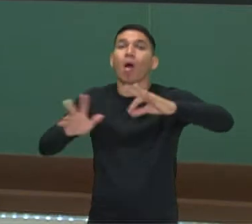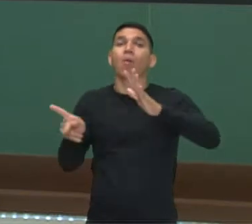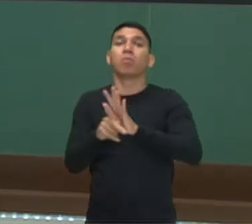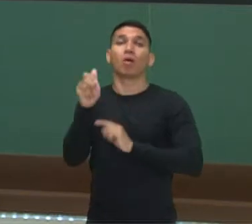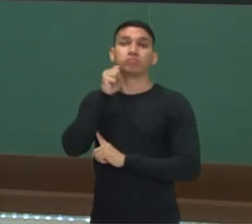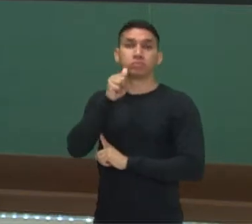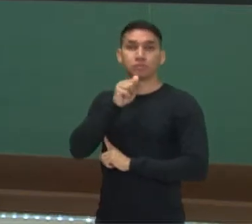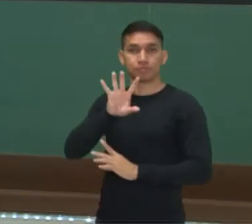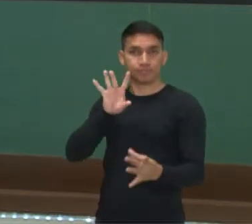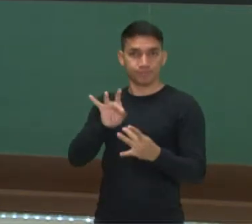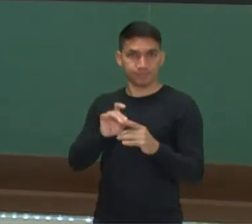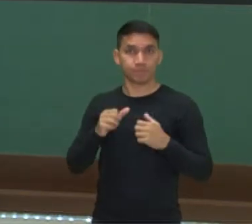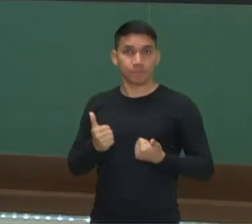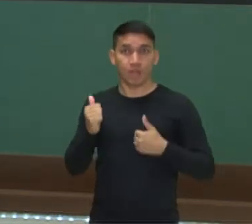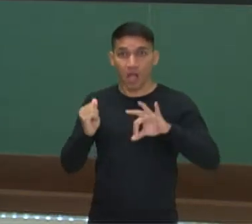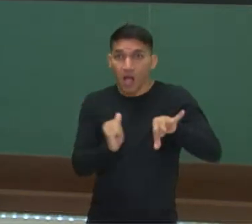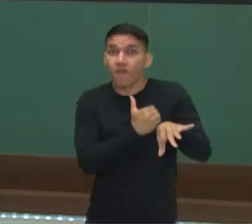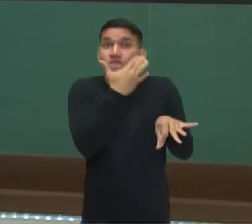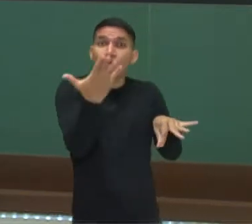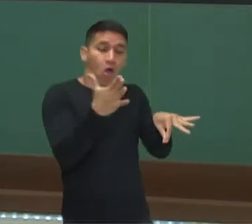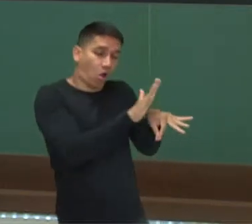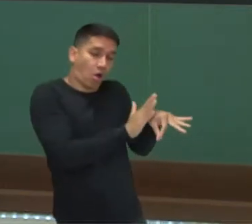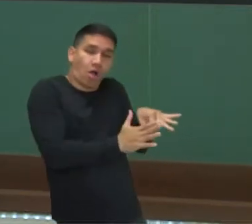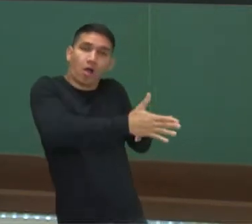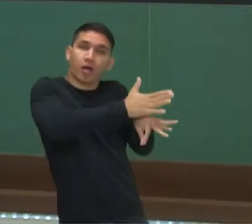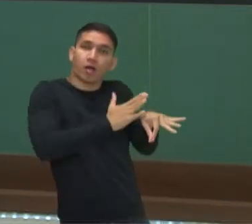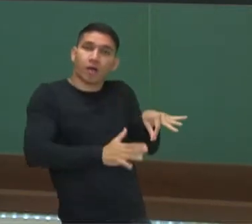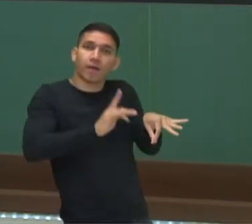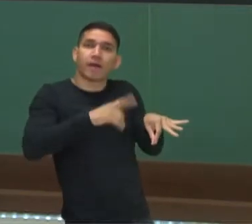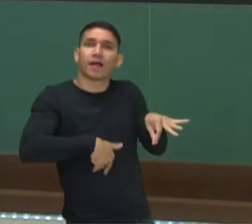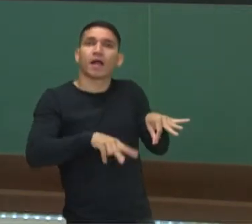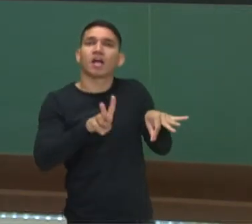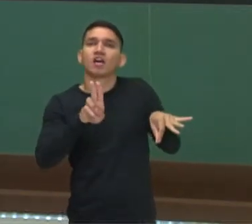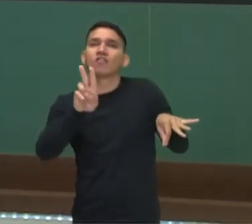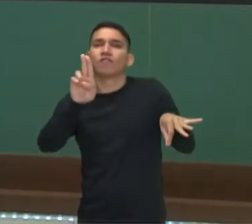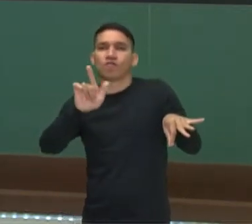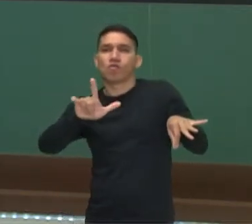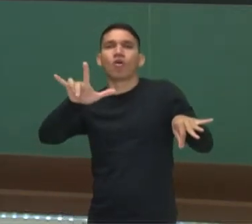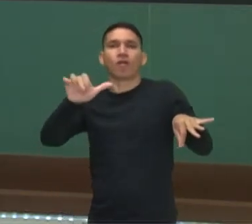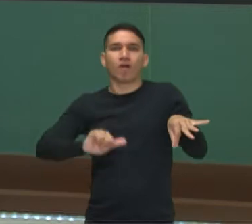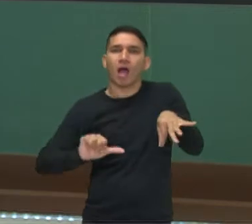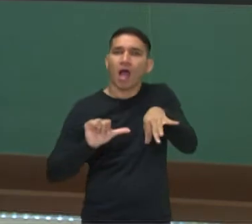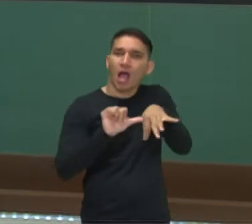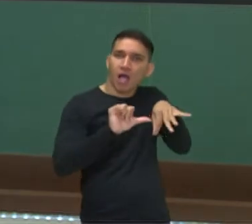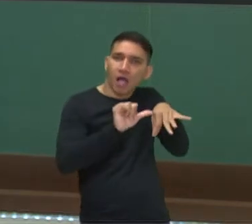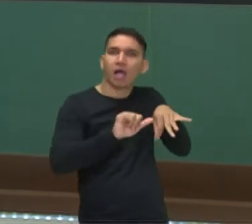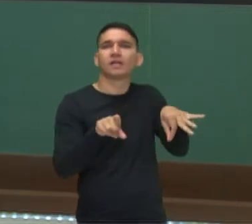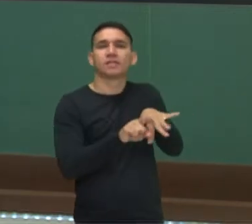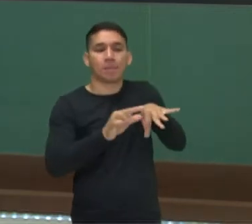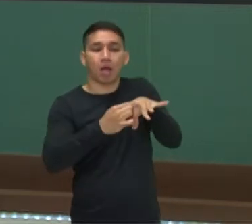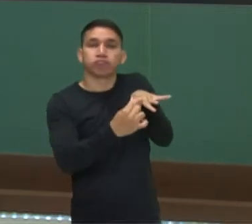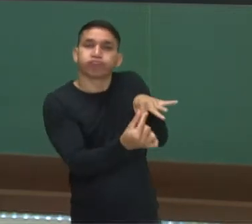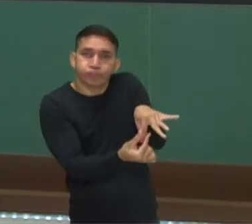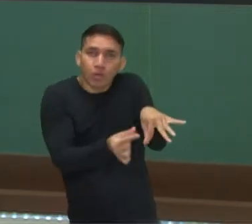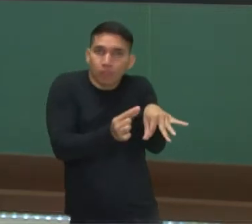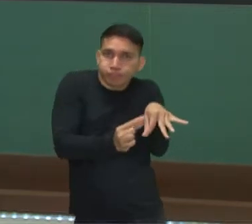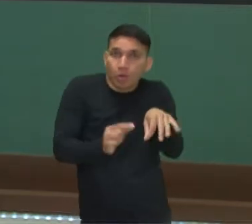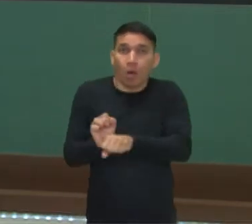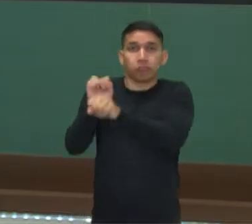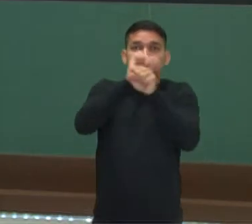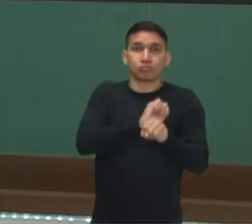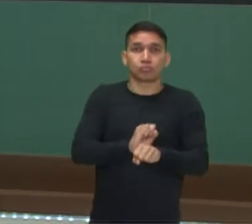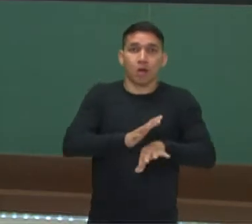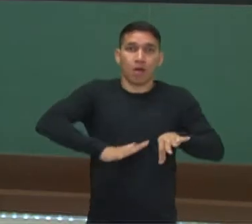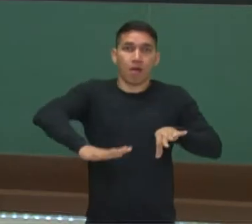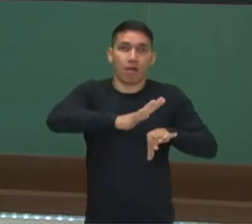E a parte externa da vagina termina com a vulva, o clitóris, né? Os lábios que protegem este canal.